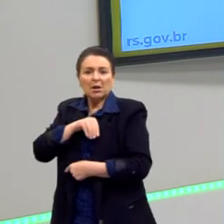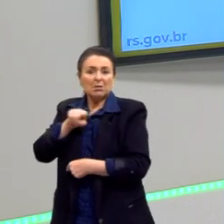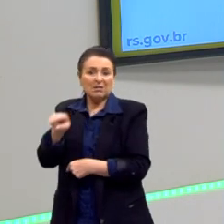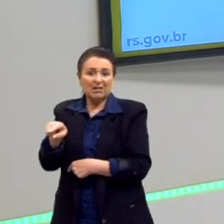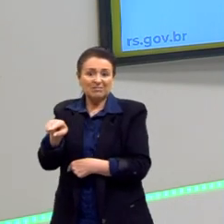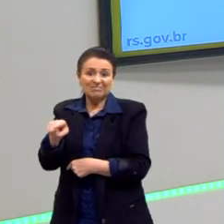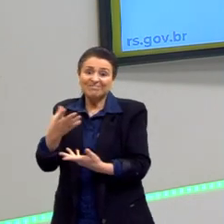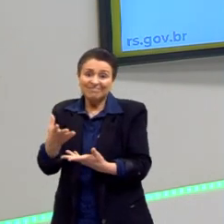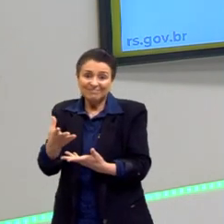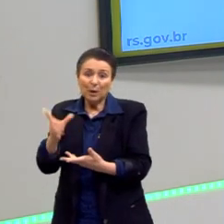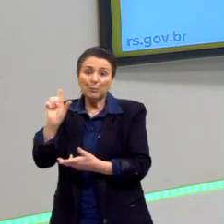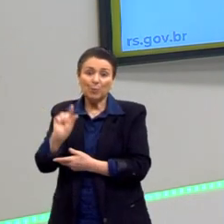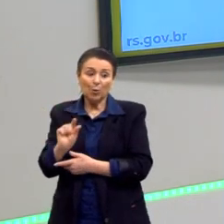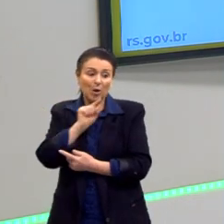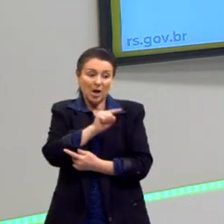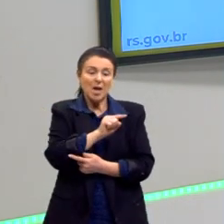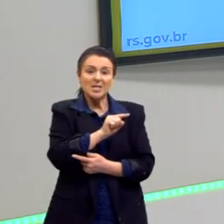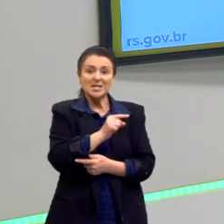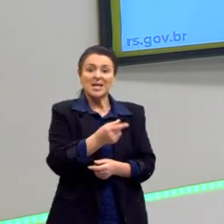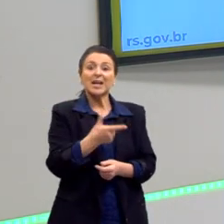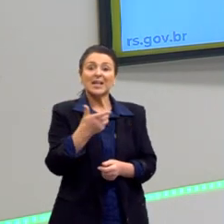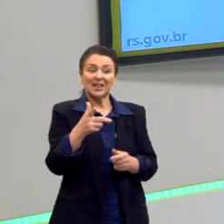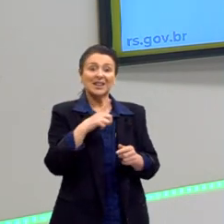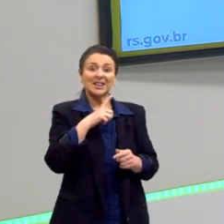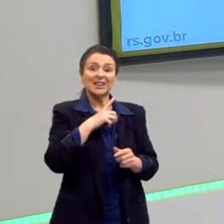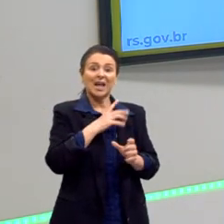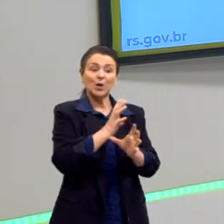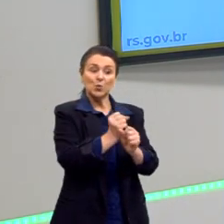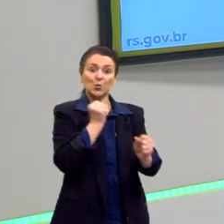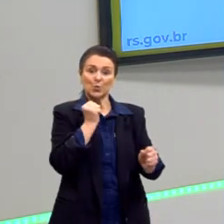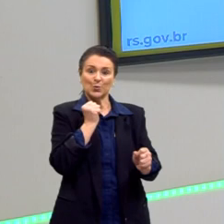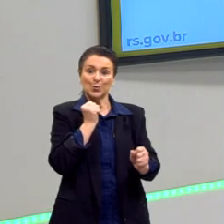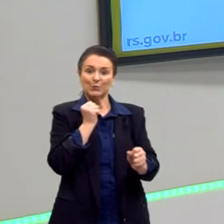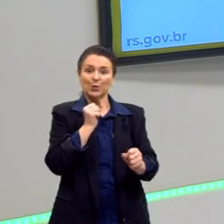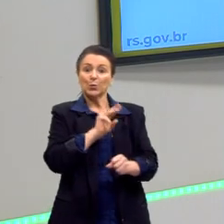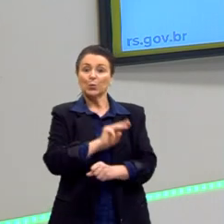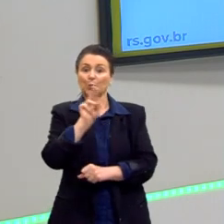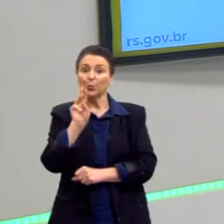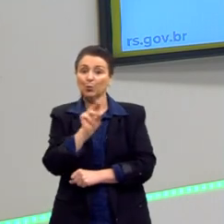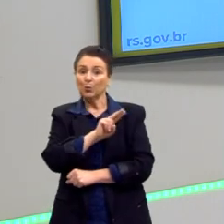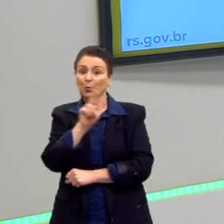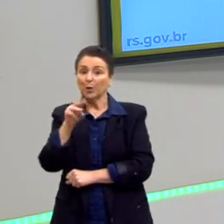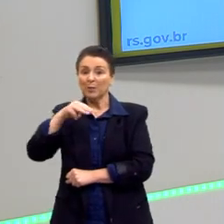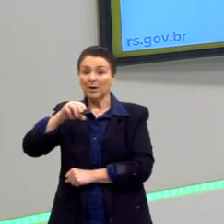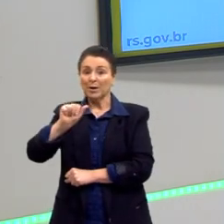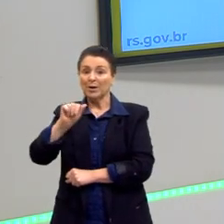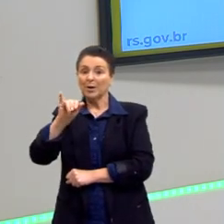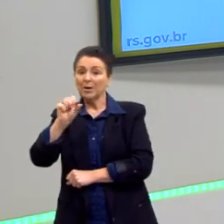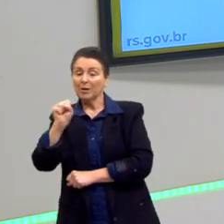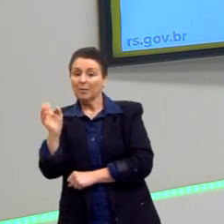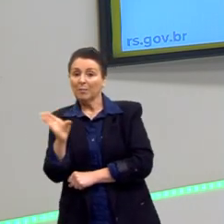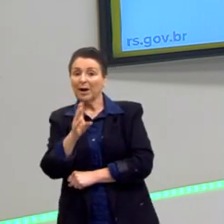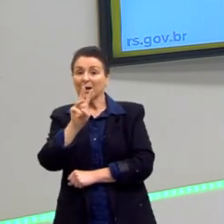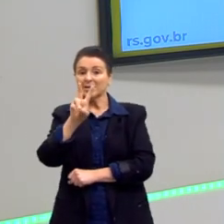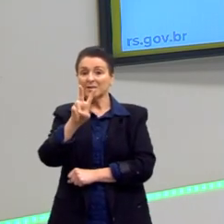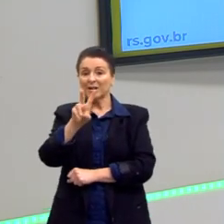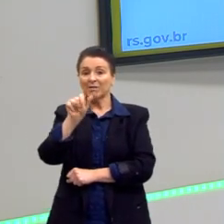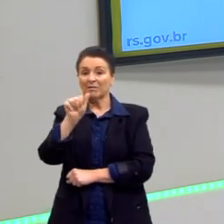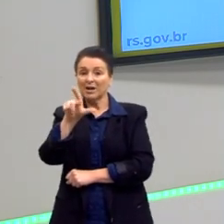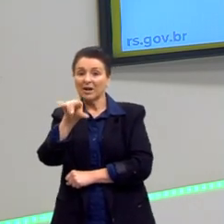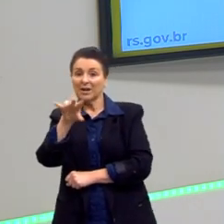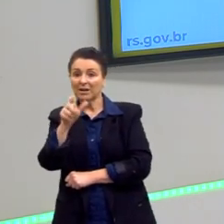-valia. É aí que o dono dos meios de produção fica com o seu lucro. Por exemplo, o trabalhador levaria